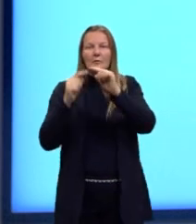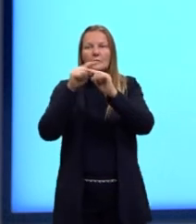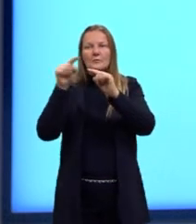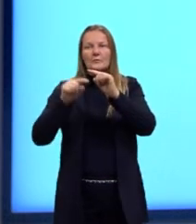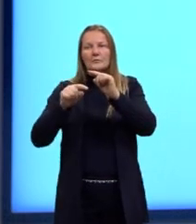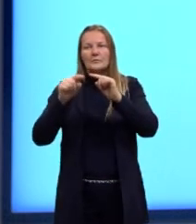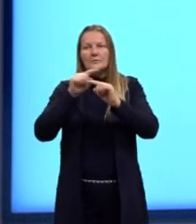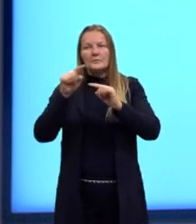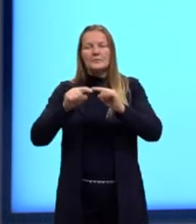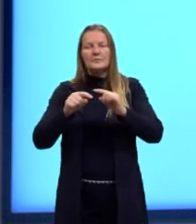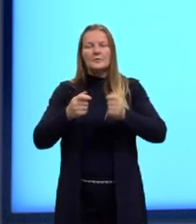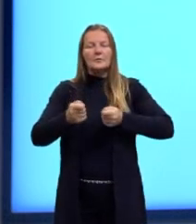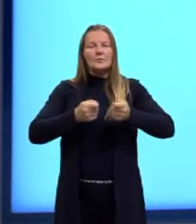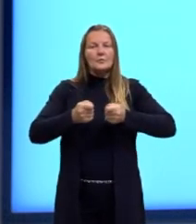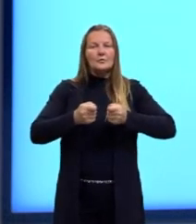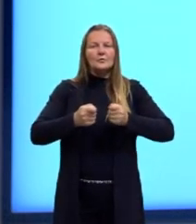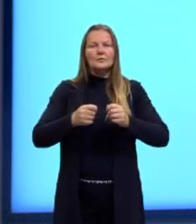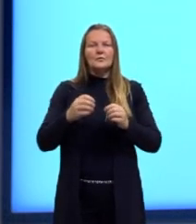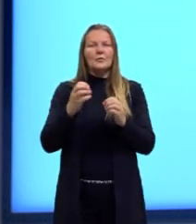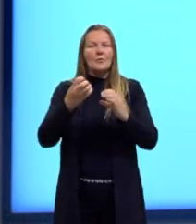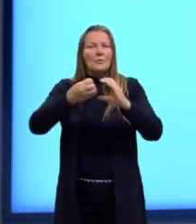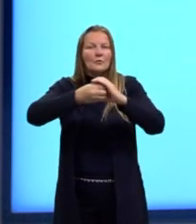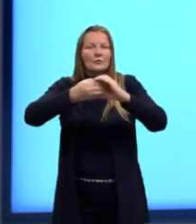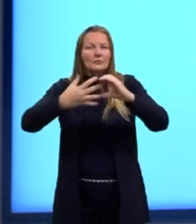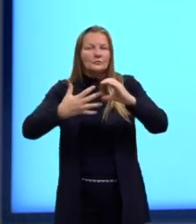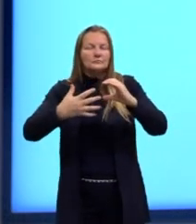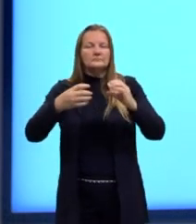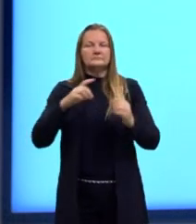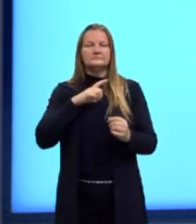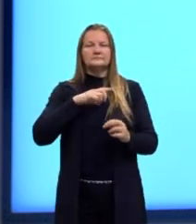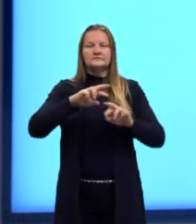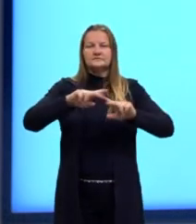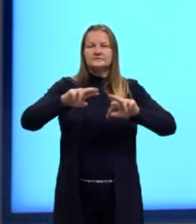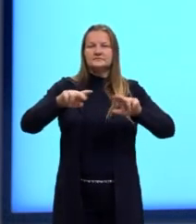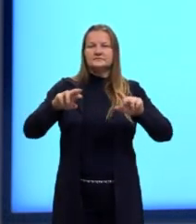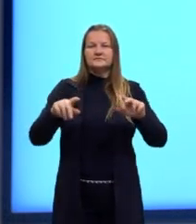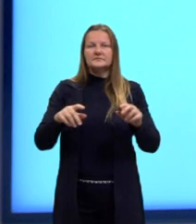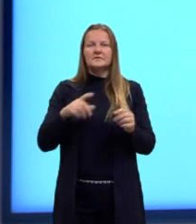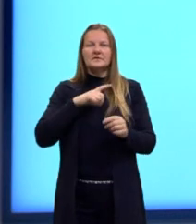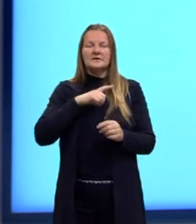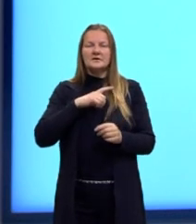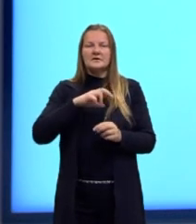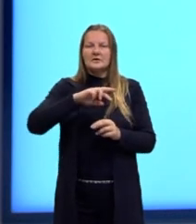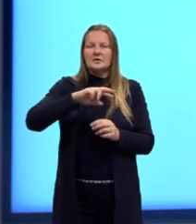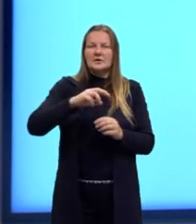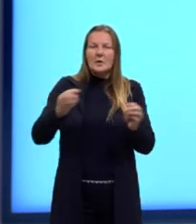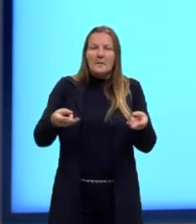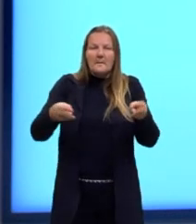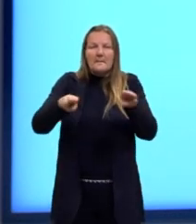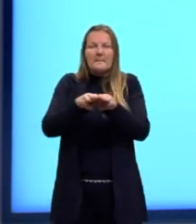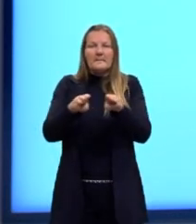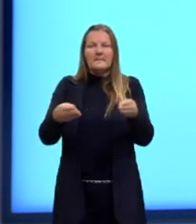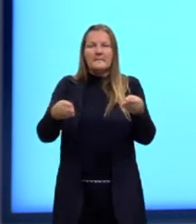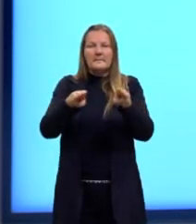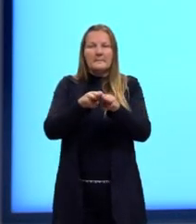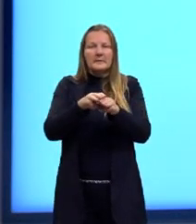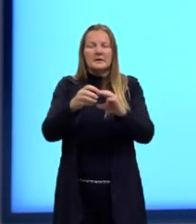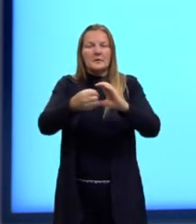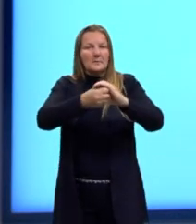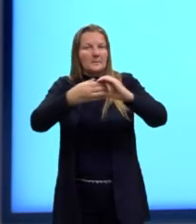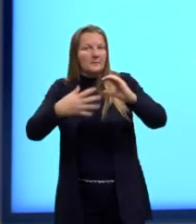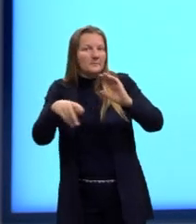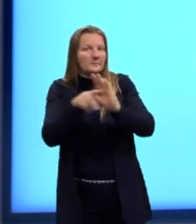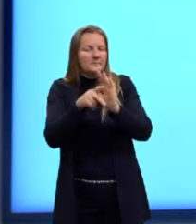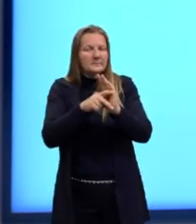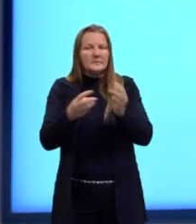domínio, né? Tem uma configuração diferente, tá? Apesar dele ser magnetizado, né? De ter essas propriedades